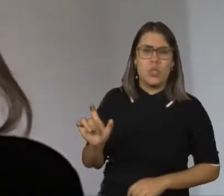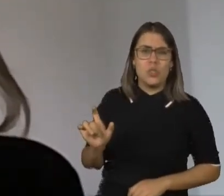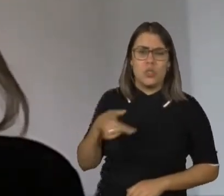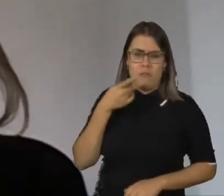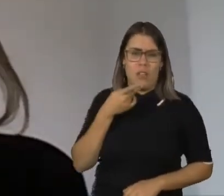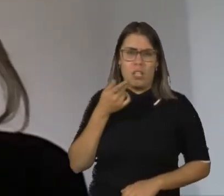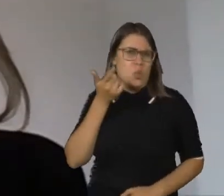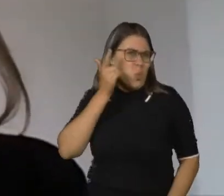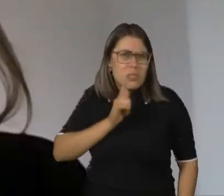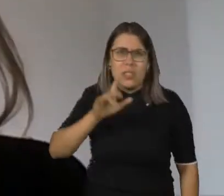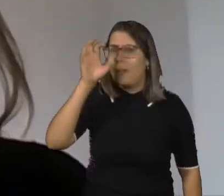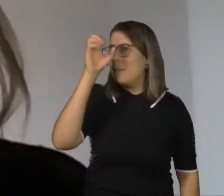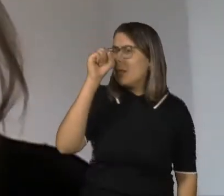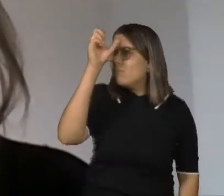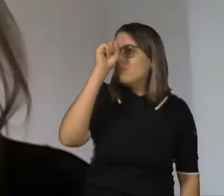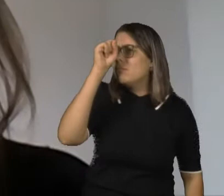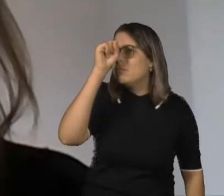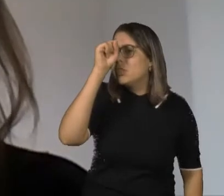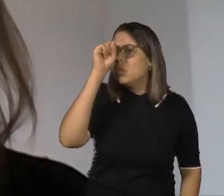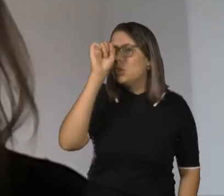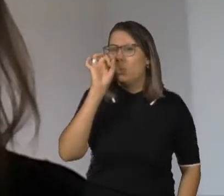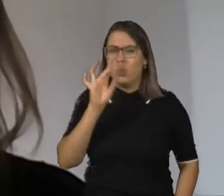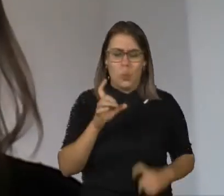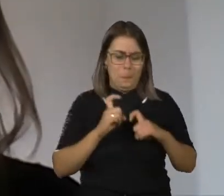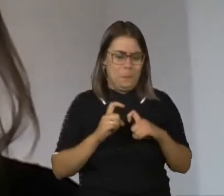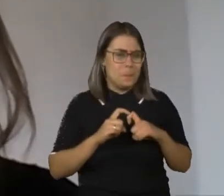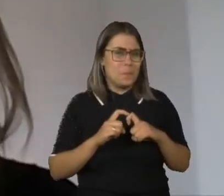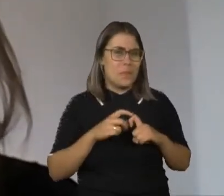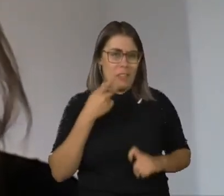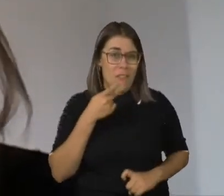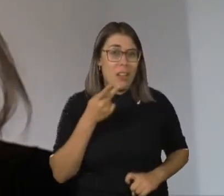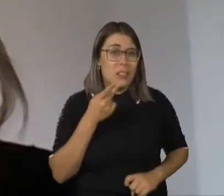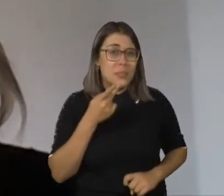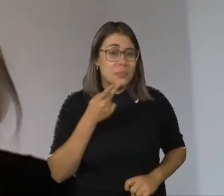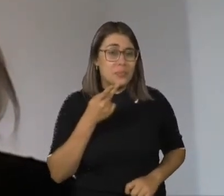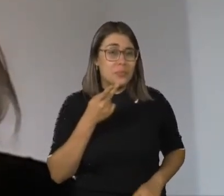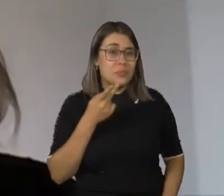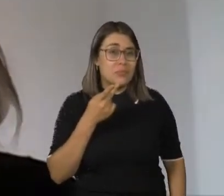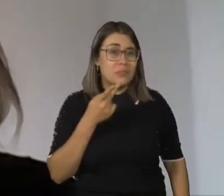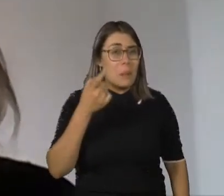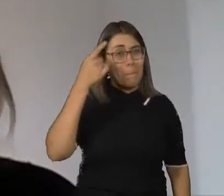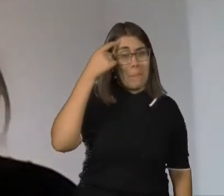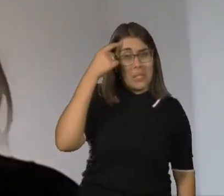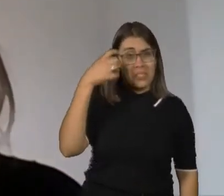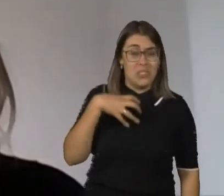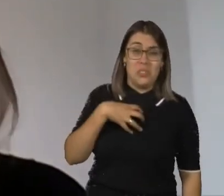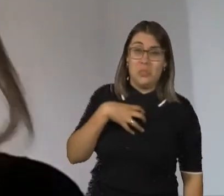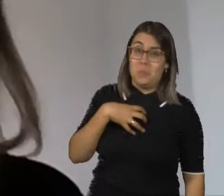que na história do Vinícius, um médico falou a esse respeito? Será que só os médicos pensariam assim?